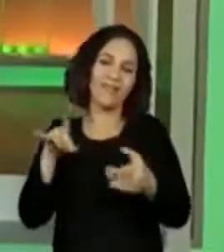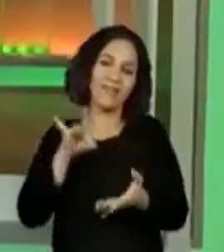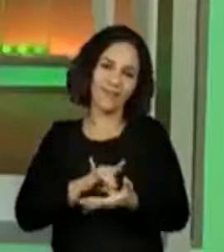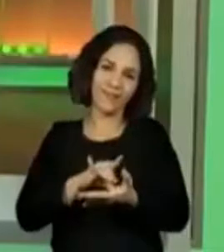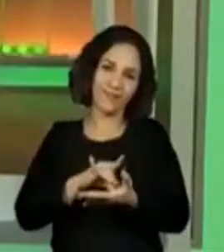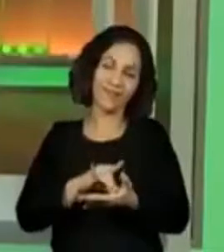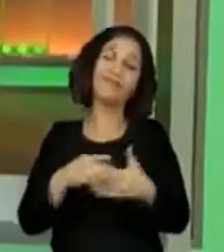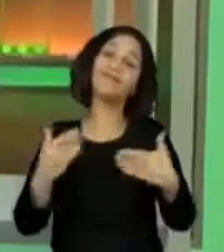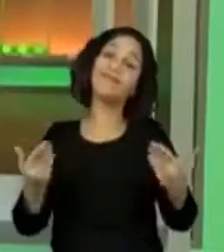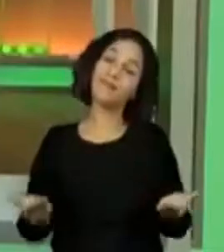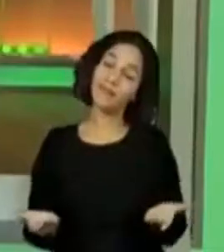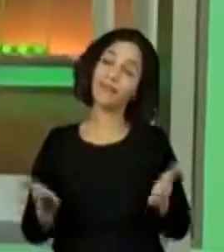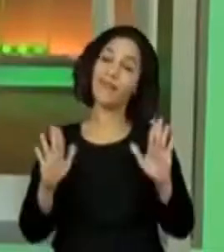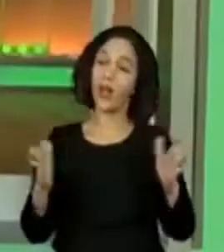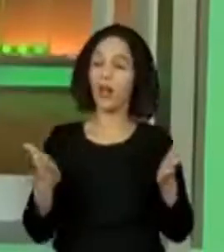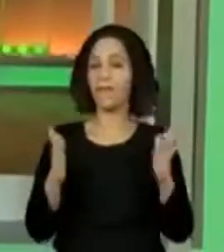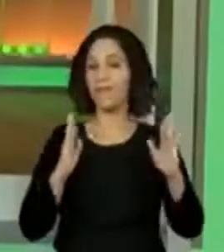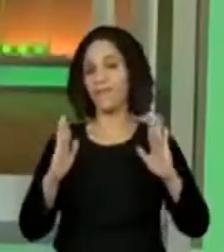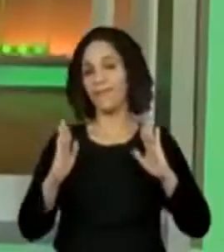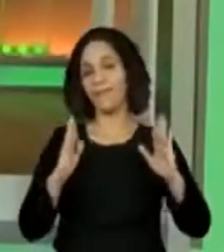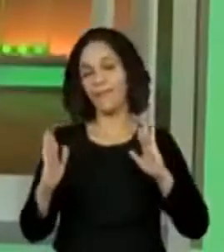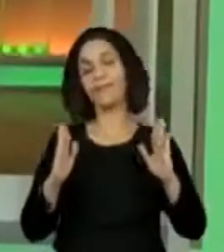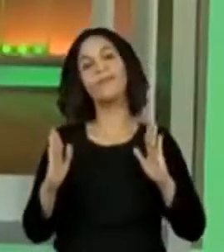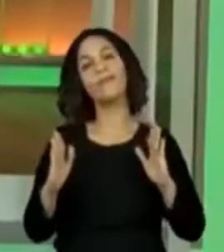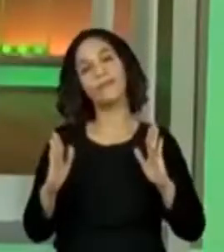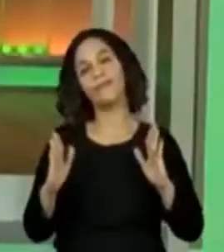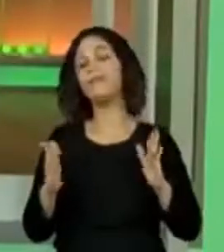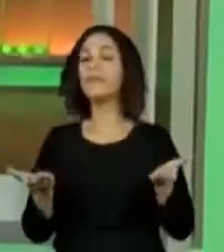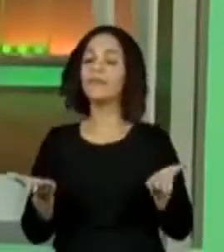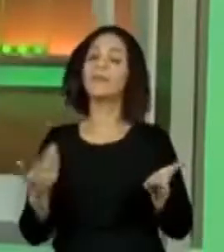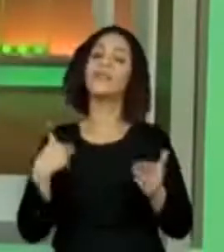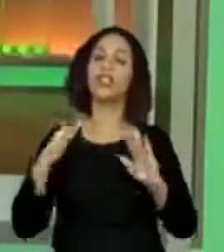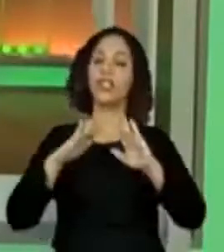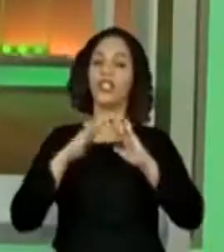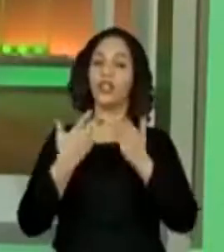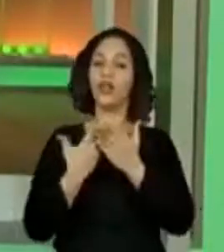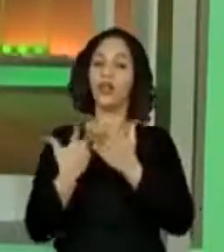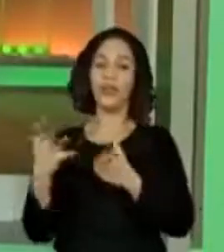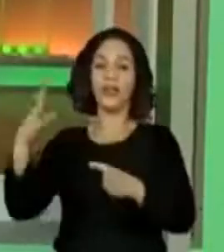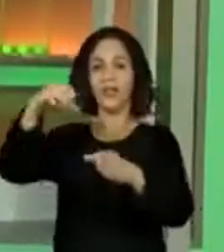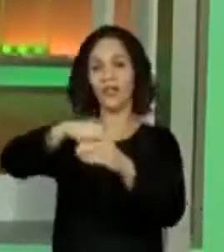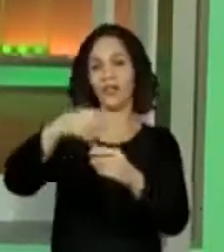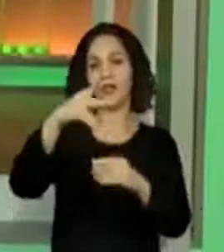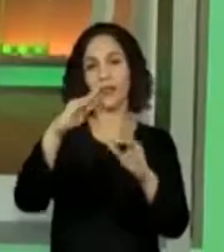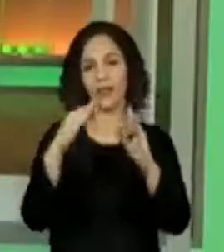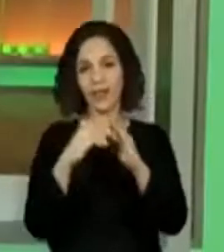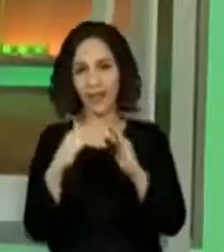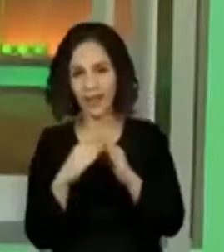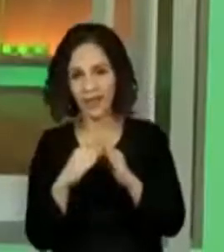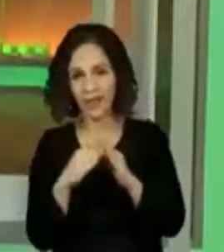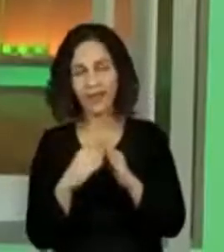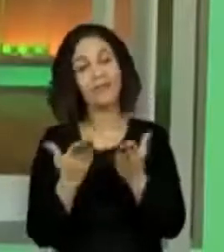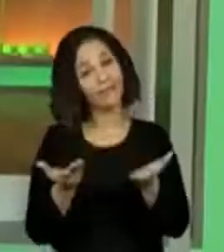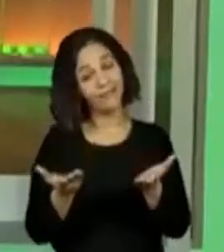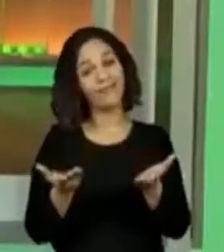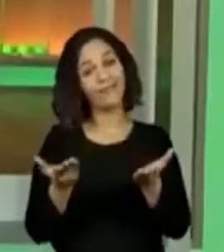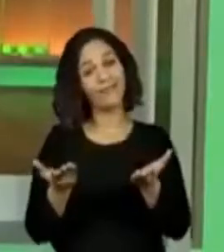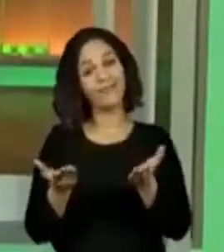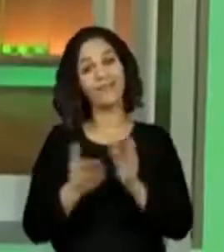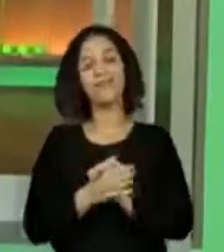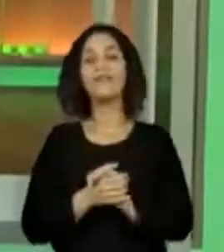Mas, nesse momento, o que nós temos é este. É a escola na sua casa. Escola em casa.